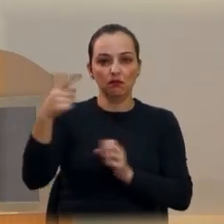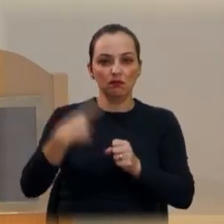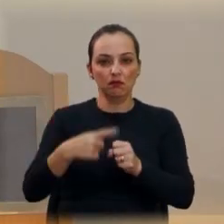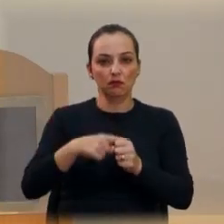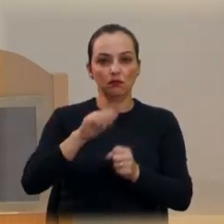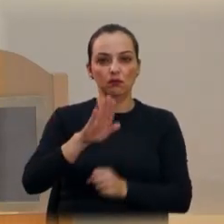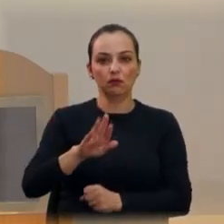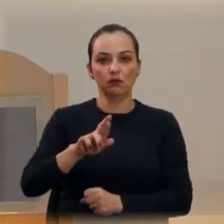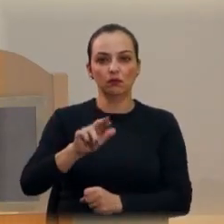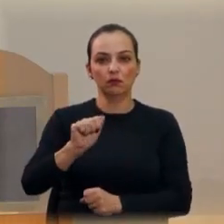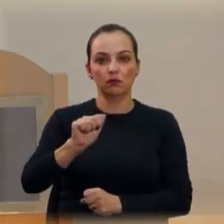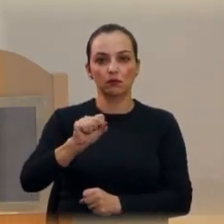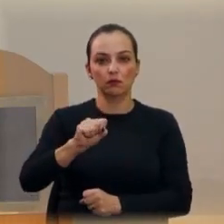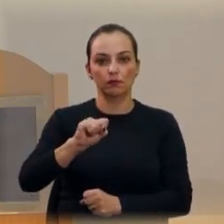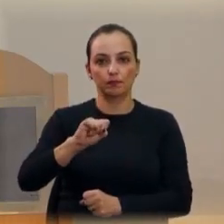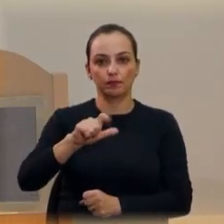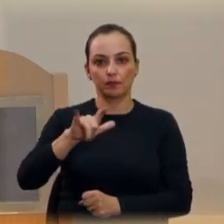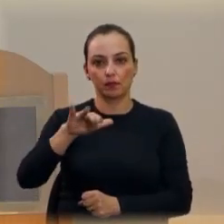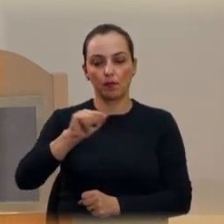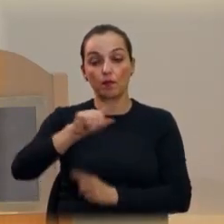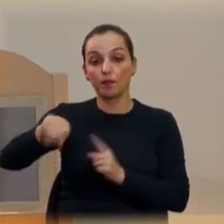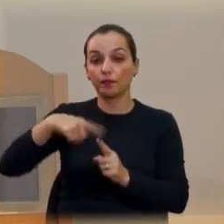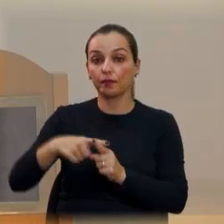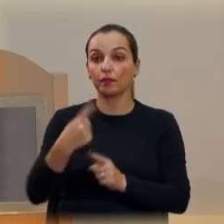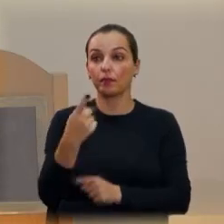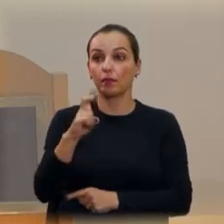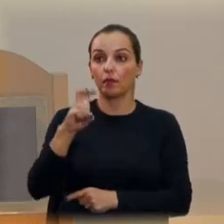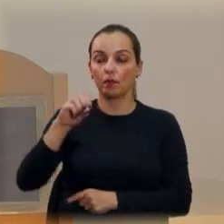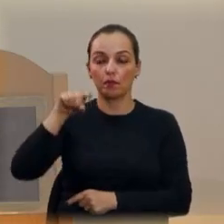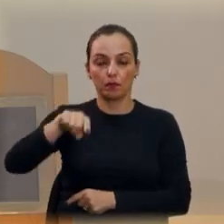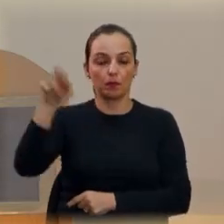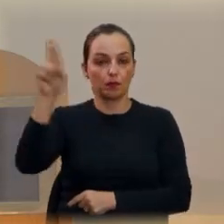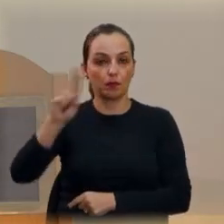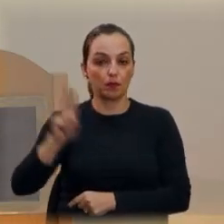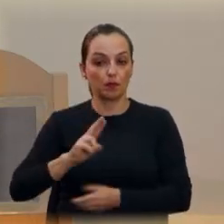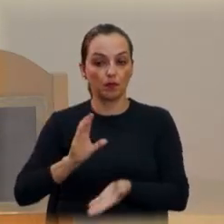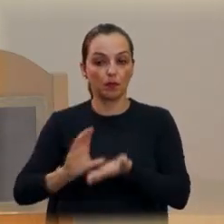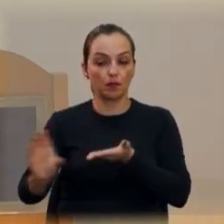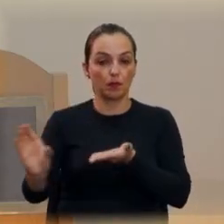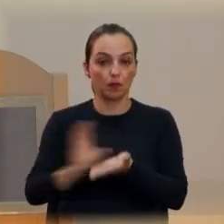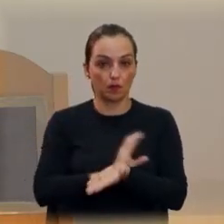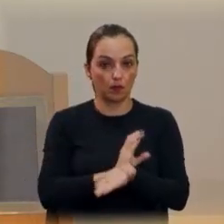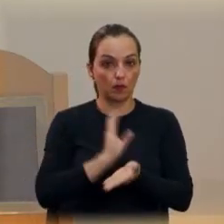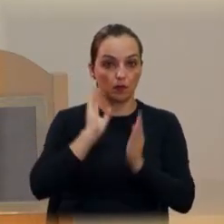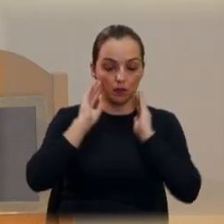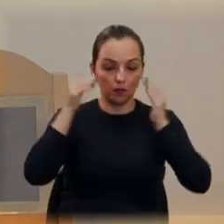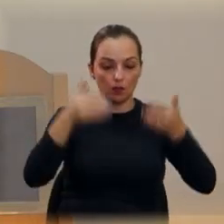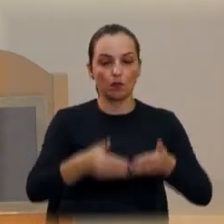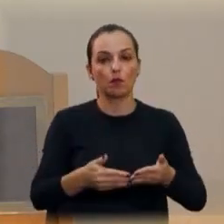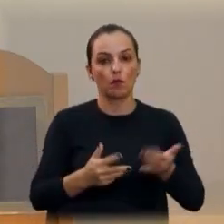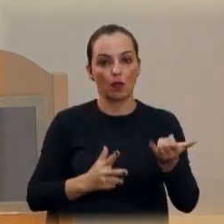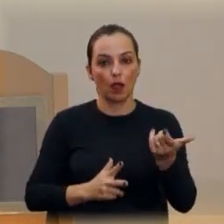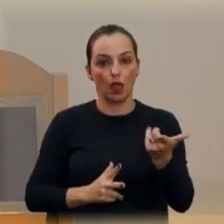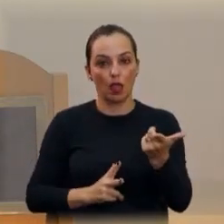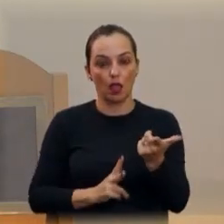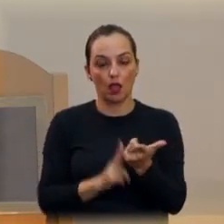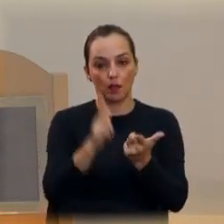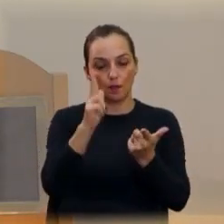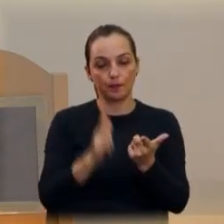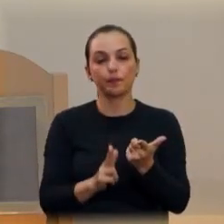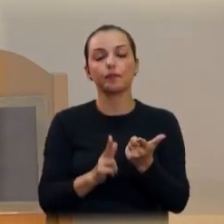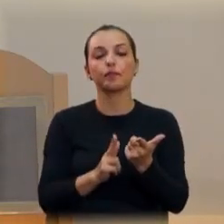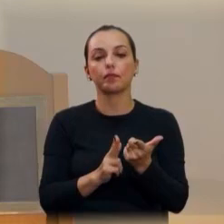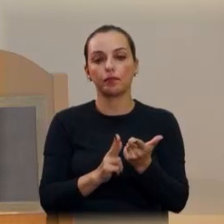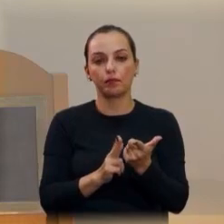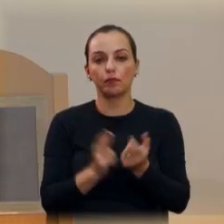Jardim Brasília. Recebi uma outra de 150 mil, que está vindo também, que vai destinar para o Castramove, para uma caminhonete,